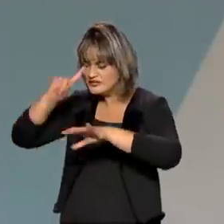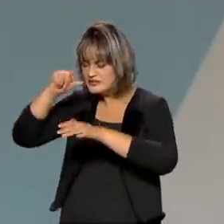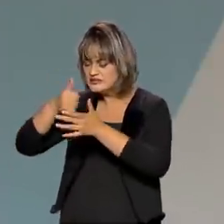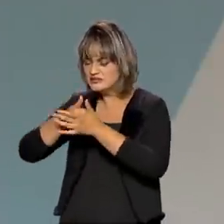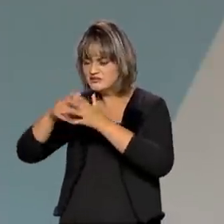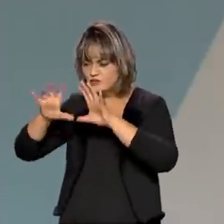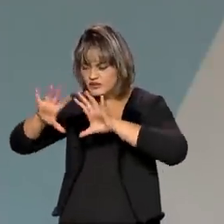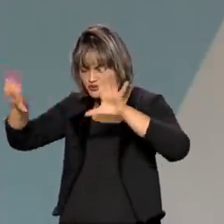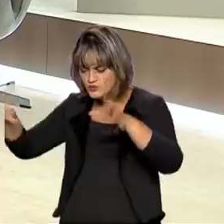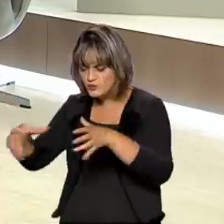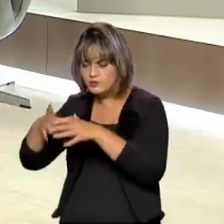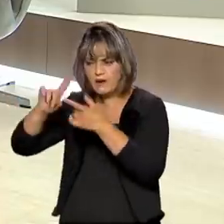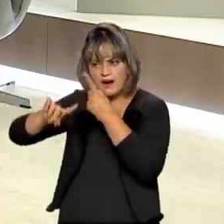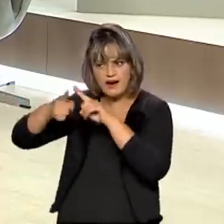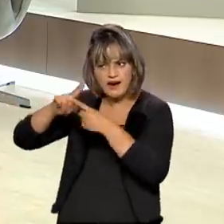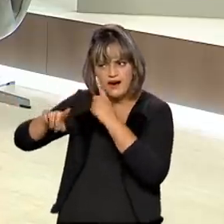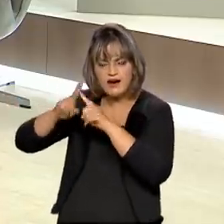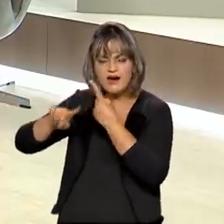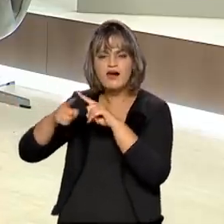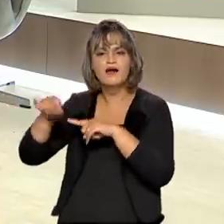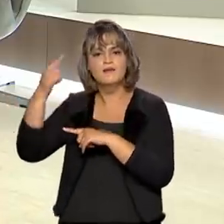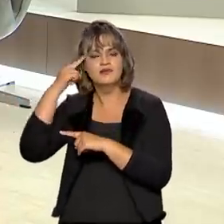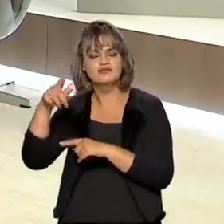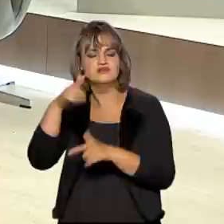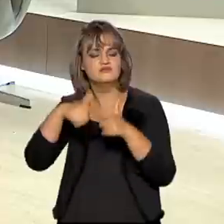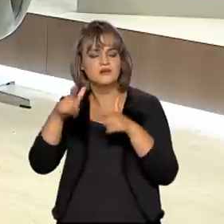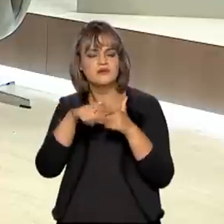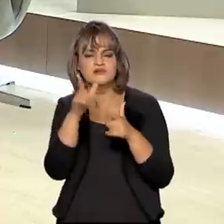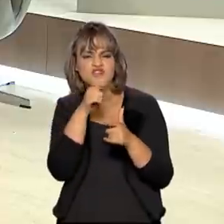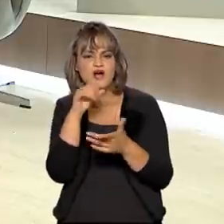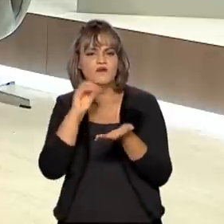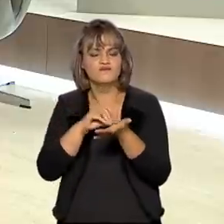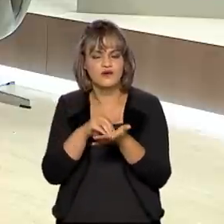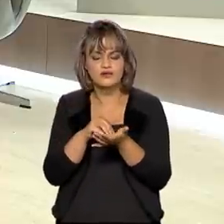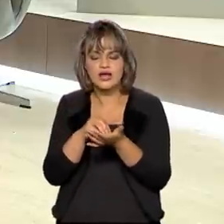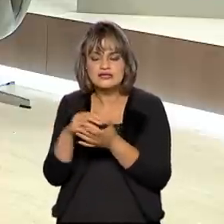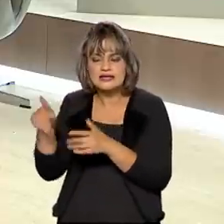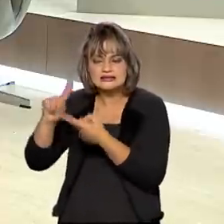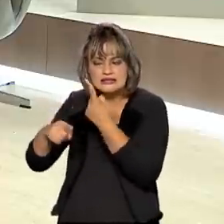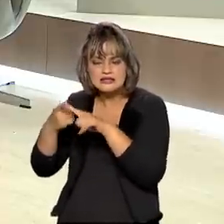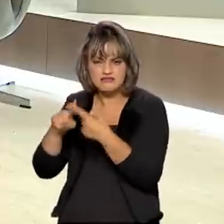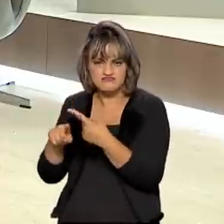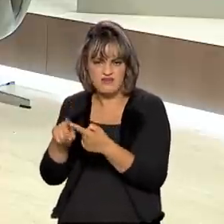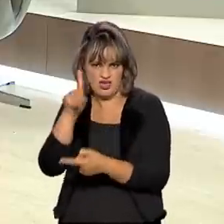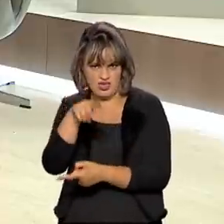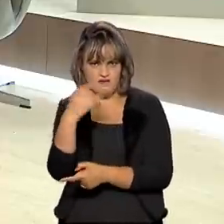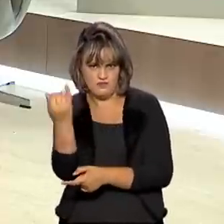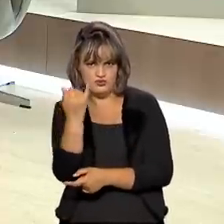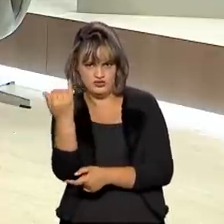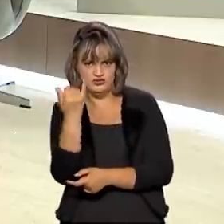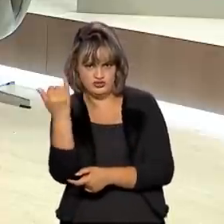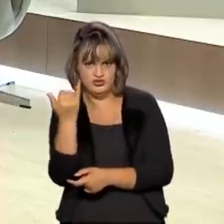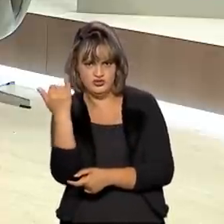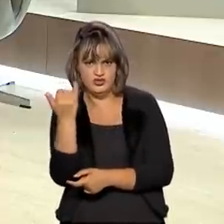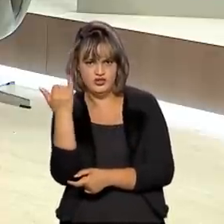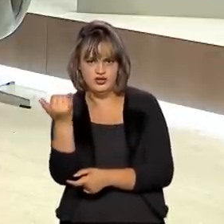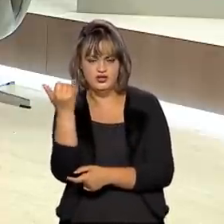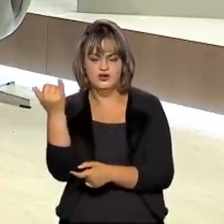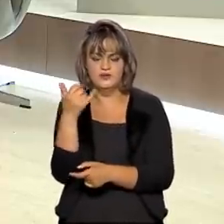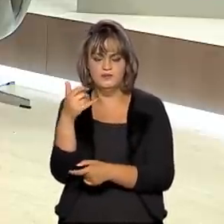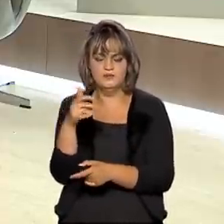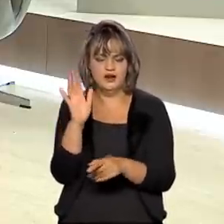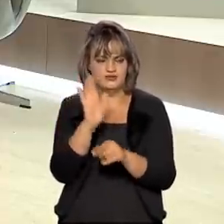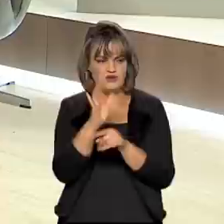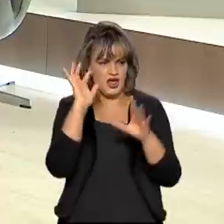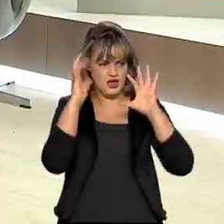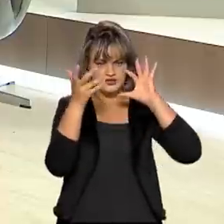nessa Câmara Técnica envolvendo essa questão da crise hídrica foi importante para lidar com esses diferentes